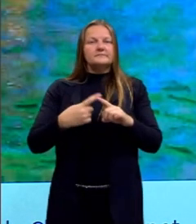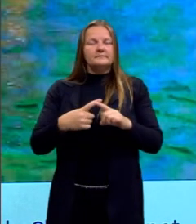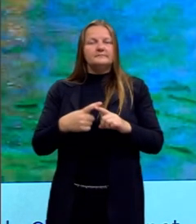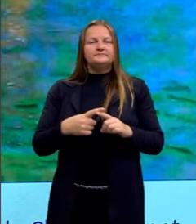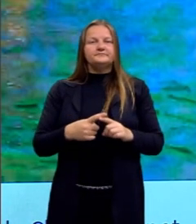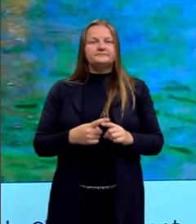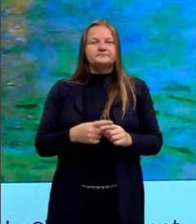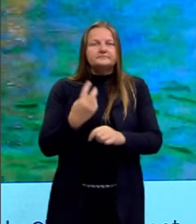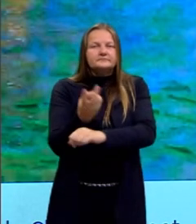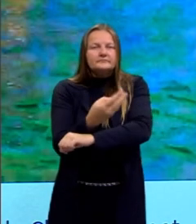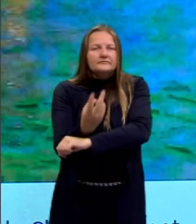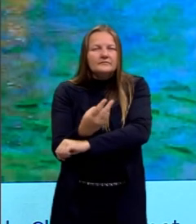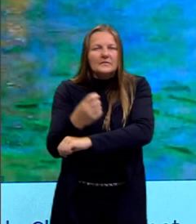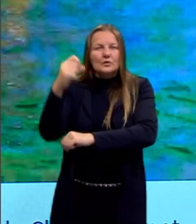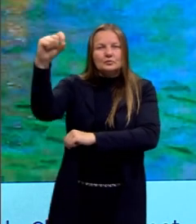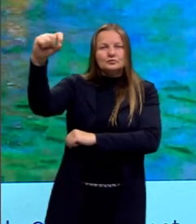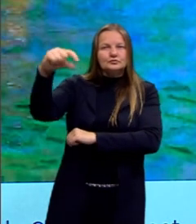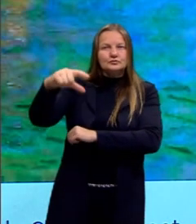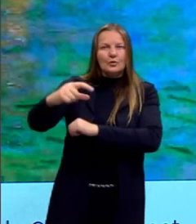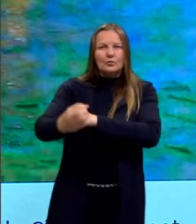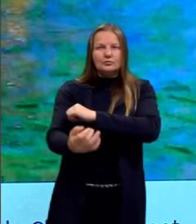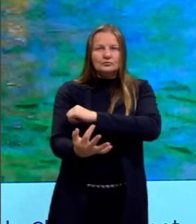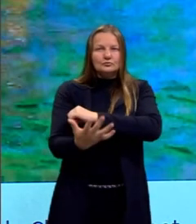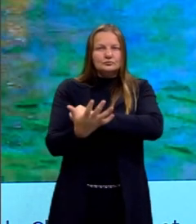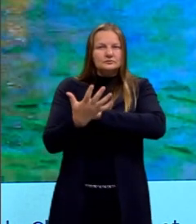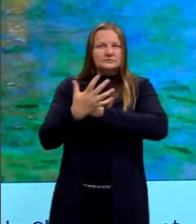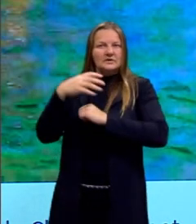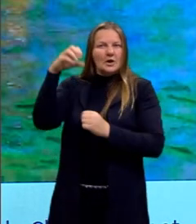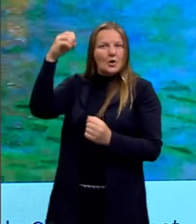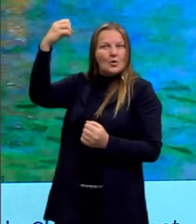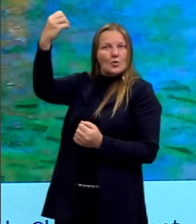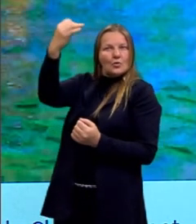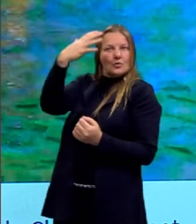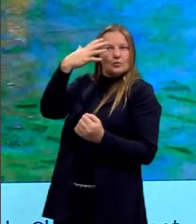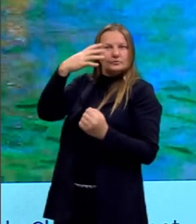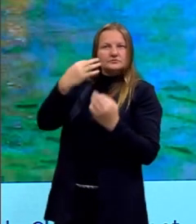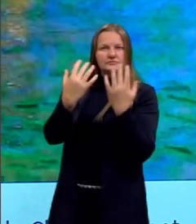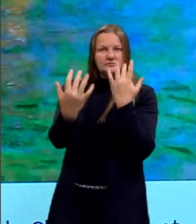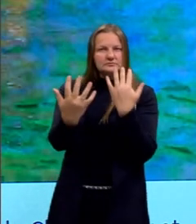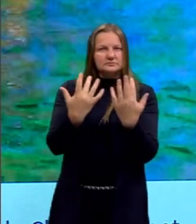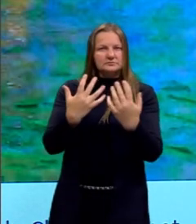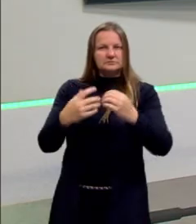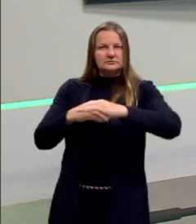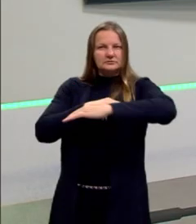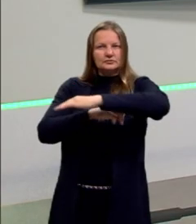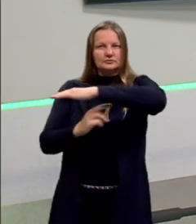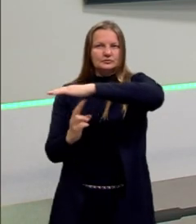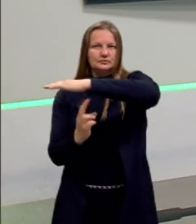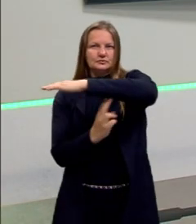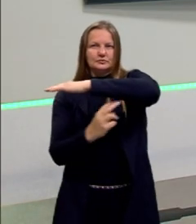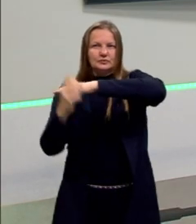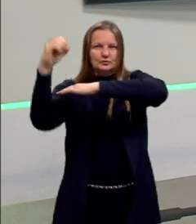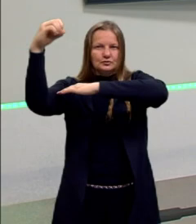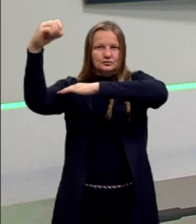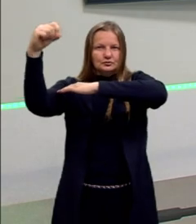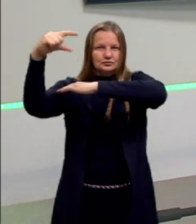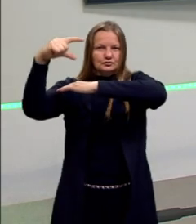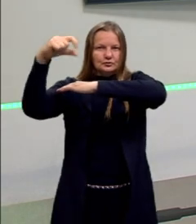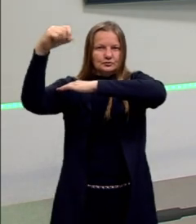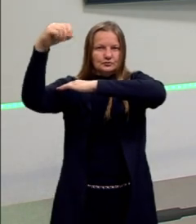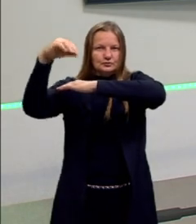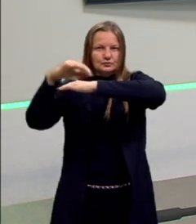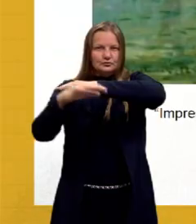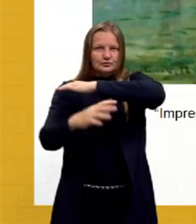busca da inserção da luz na paisagem. E como essa pintura tinha que ser uma pintura rápida,